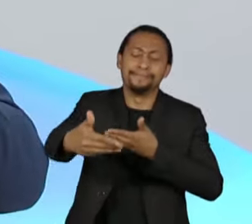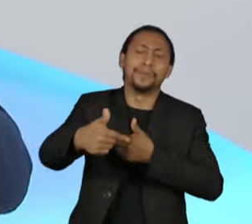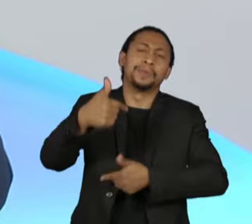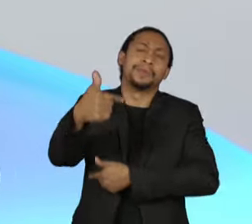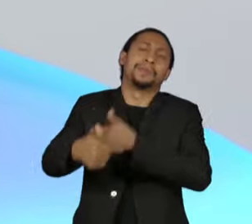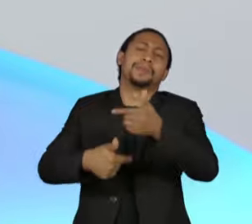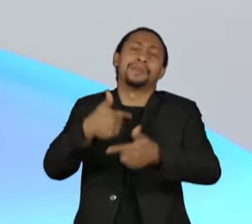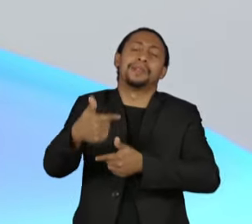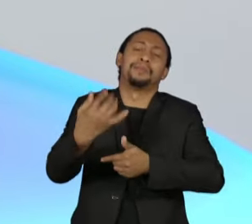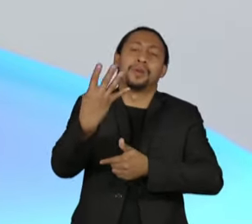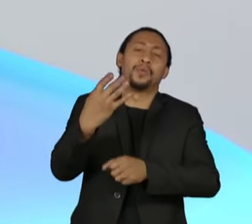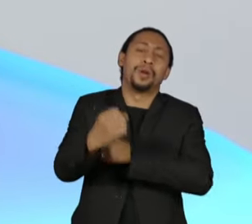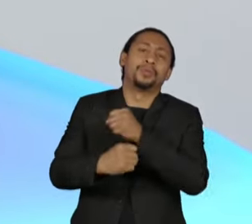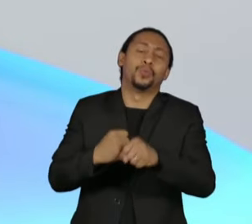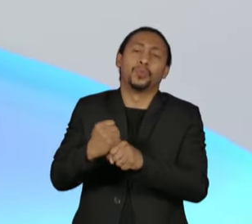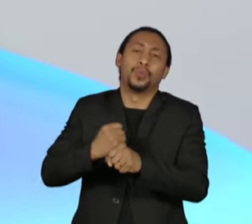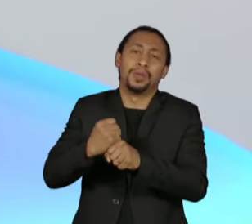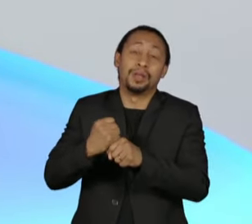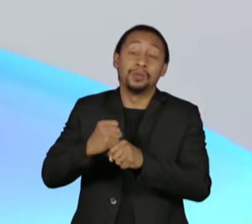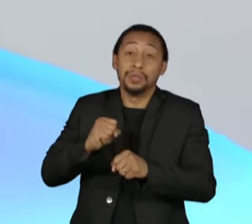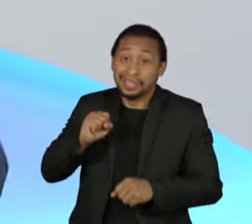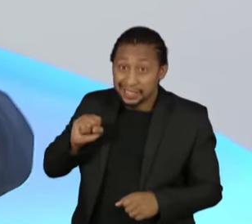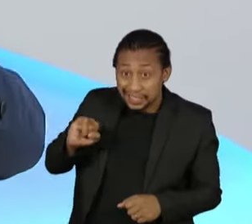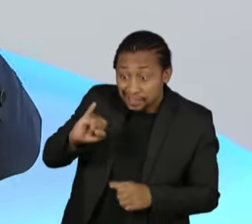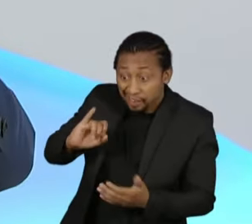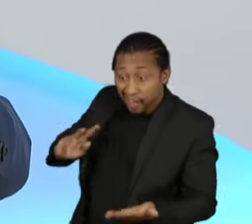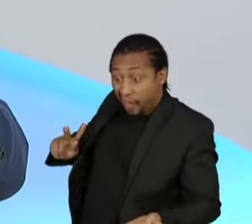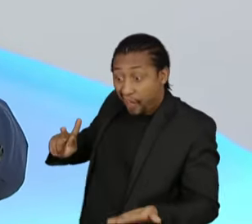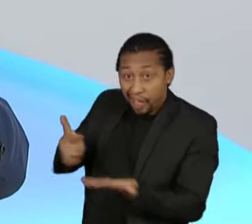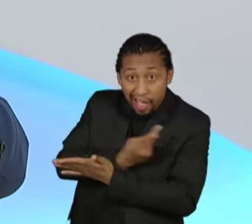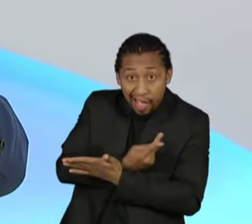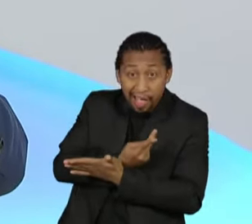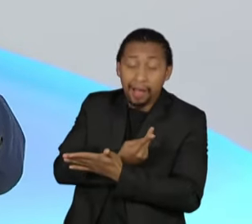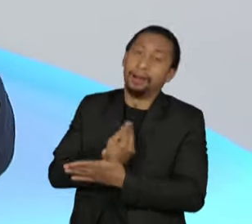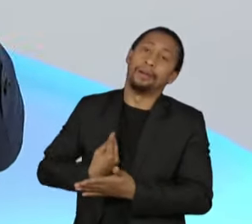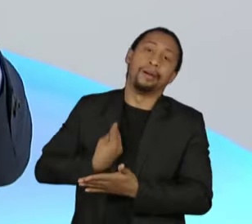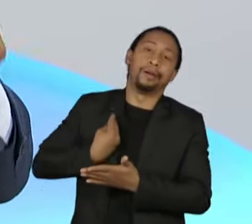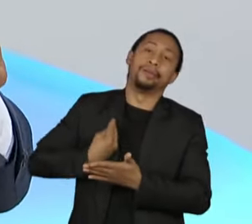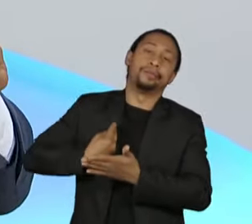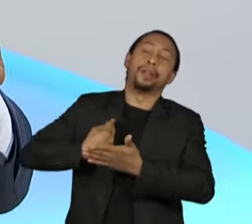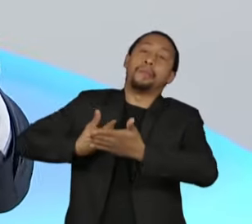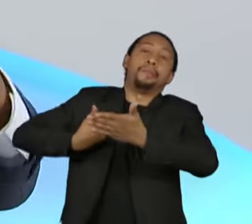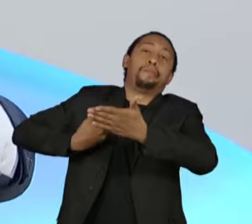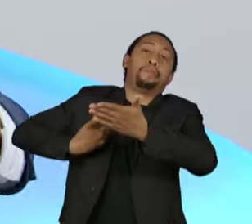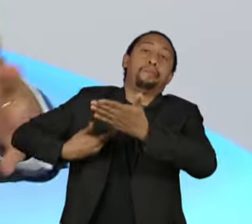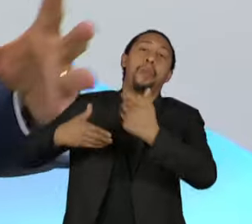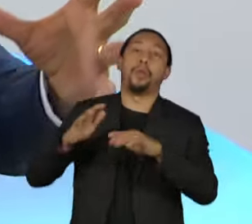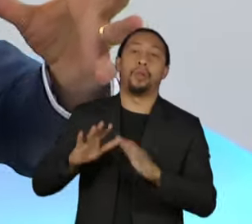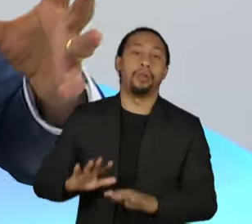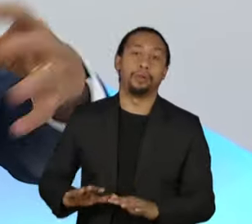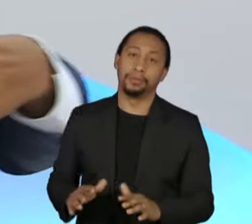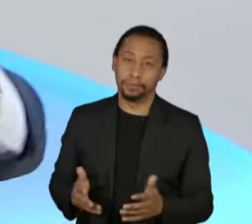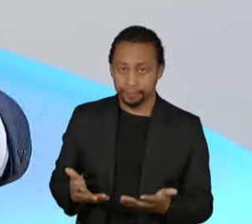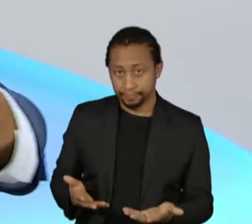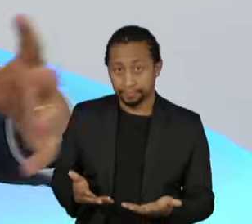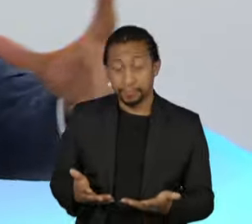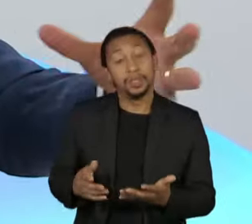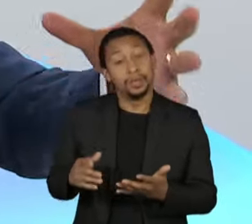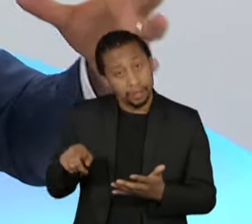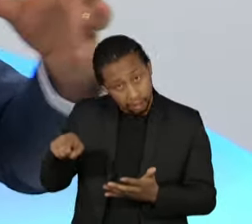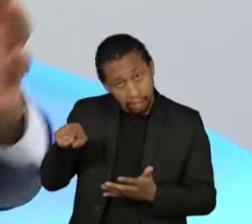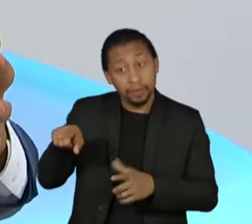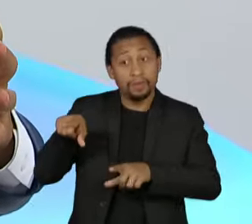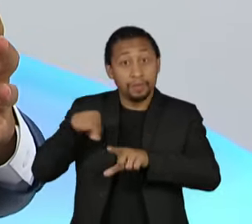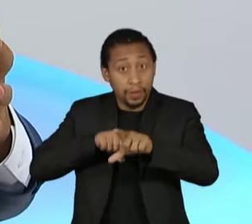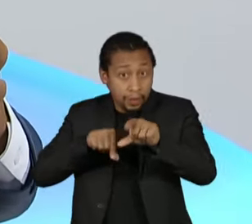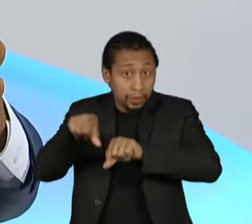Por isso que eu estou lhe afirmando com muita segurança. Ele vai escolher com pessoas de variados partidos,